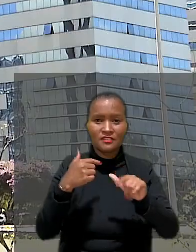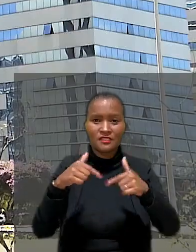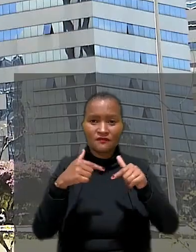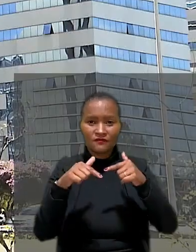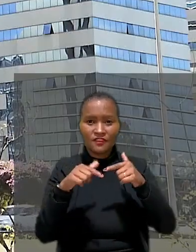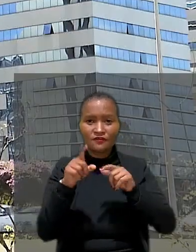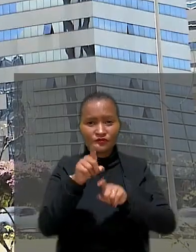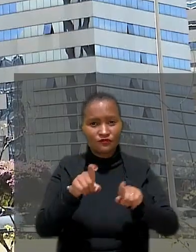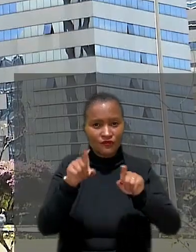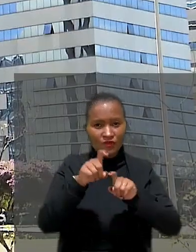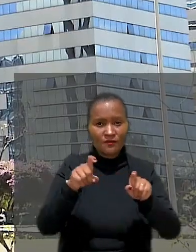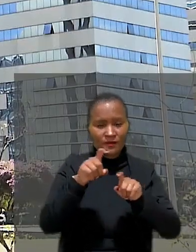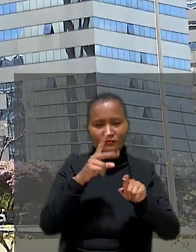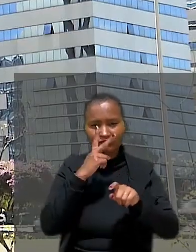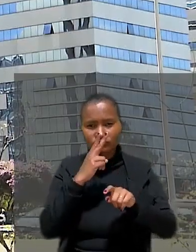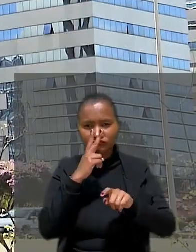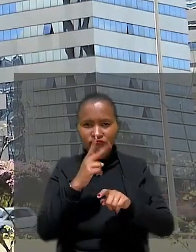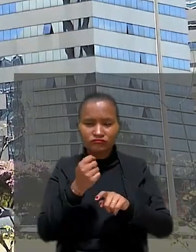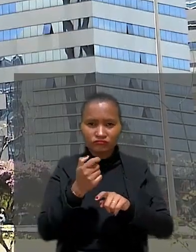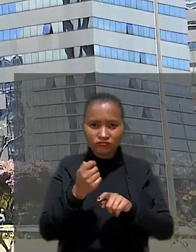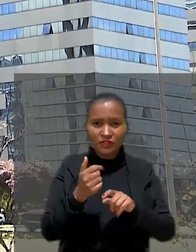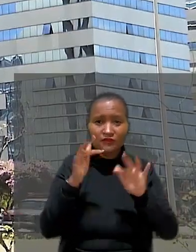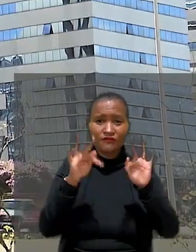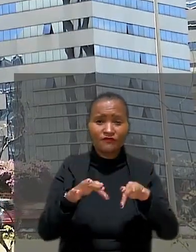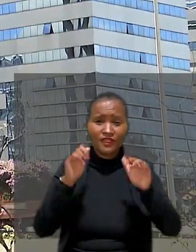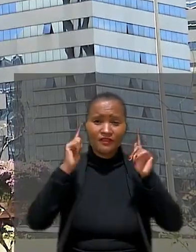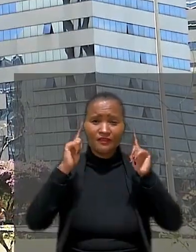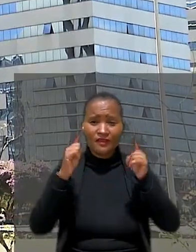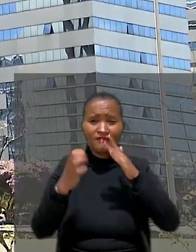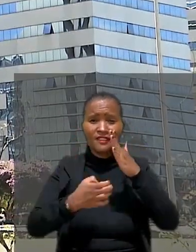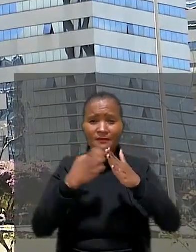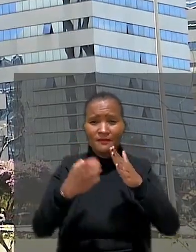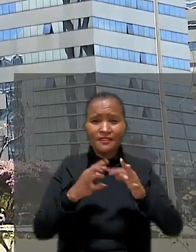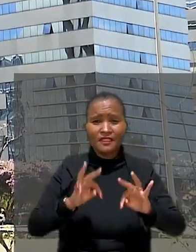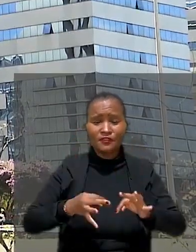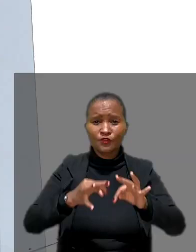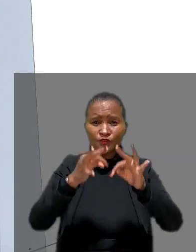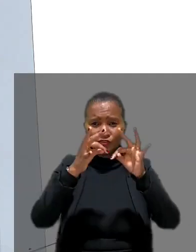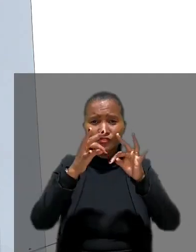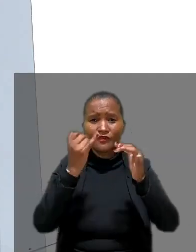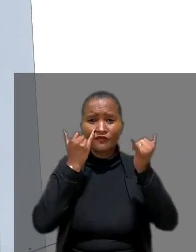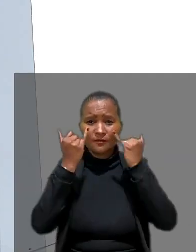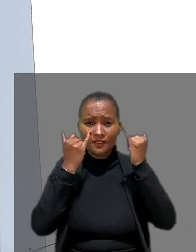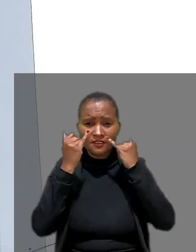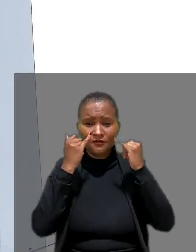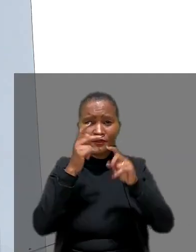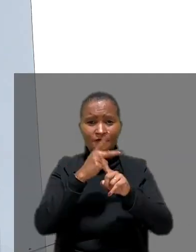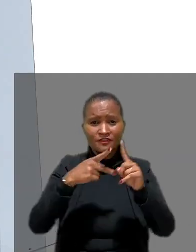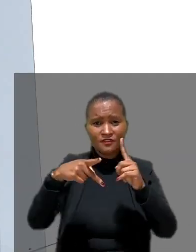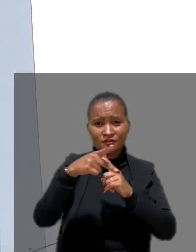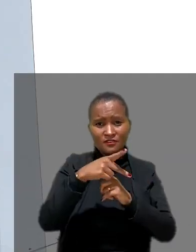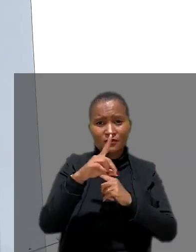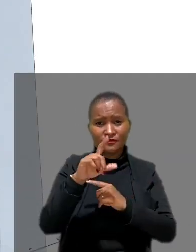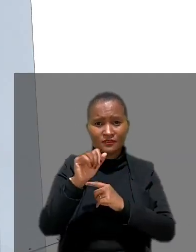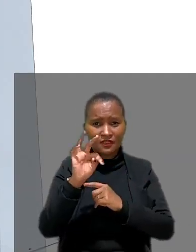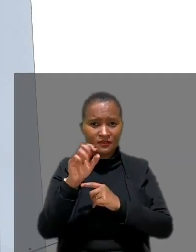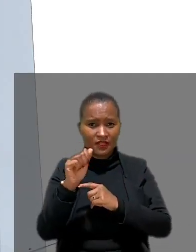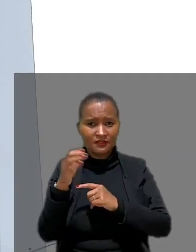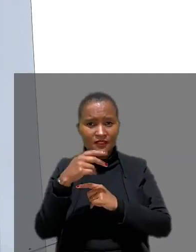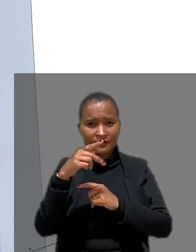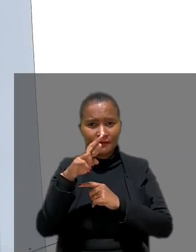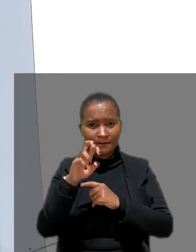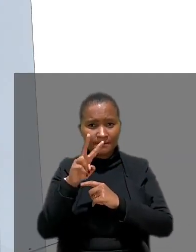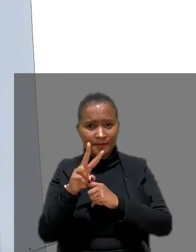Fenadados, encerrou a greve na empresa de tecnologia e informações da Previdência Social, Dataprev. O fim da paralisação